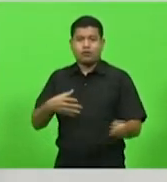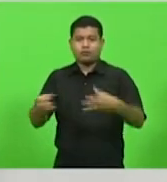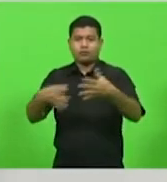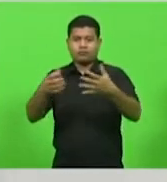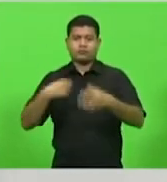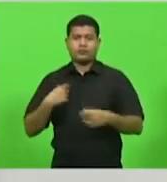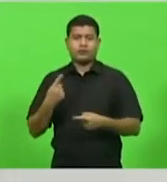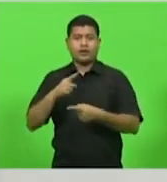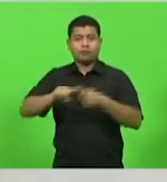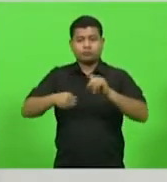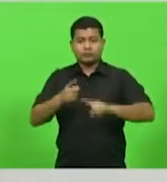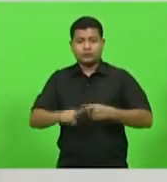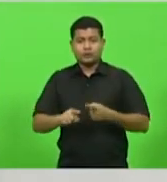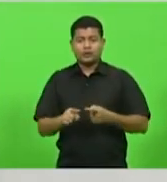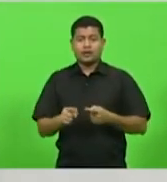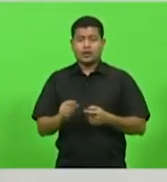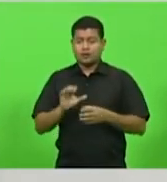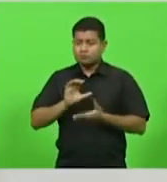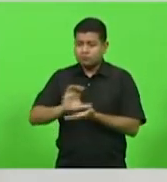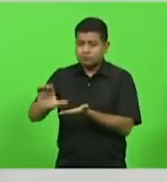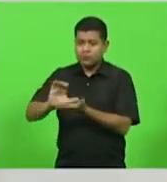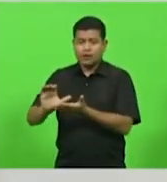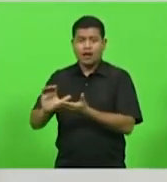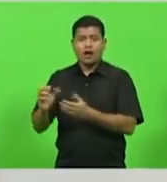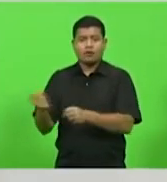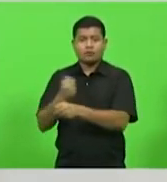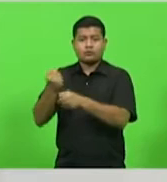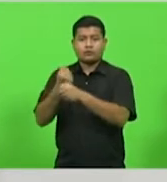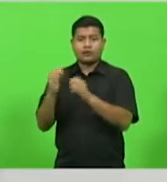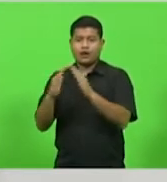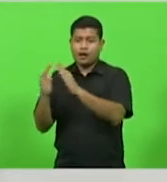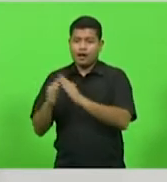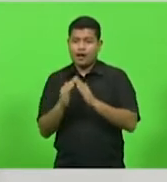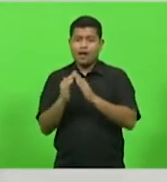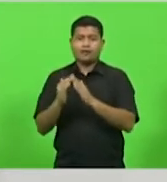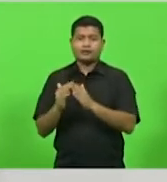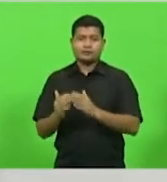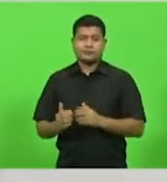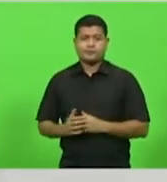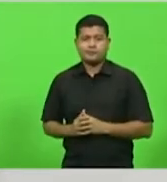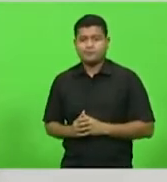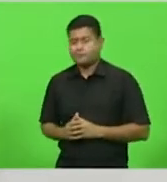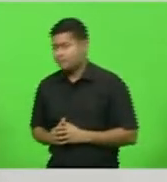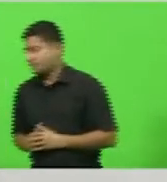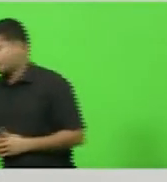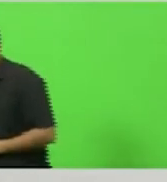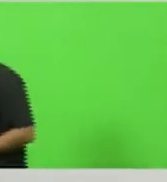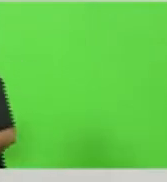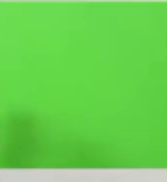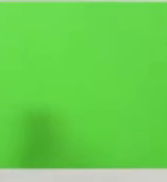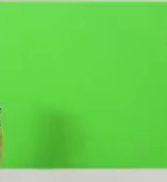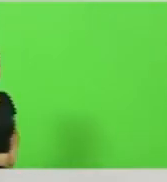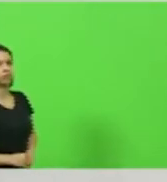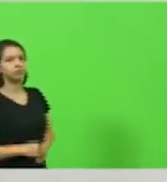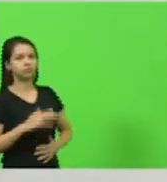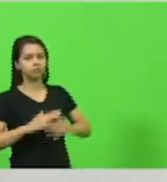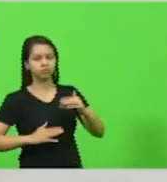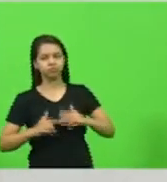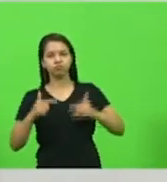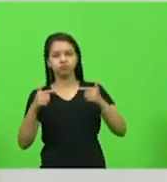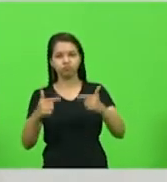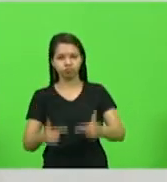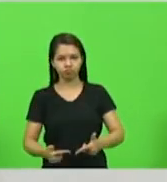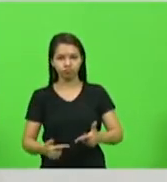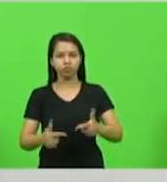destinados à reconstrução de casas e propriedades atingidas. Ações específicas foram criadas para minimizar os